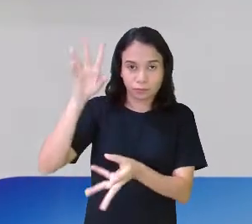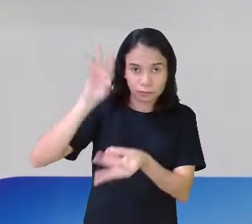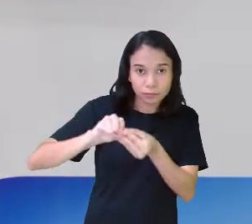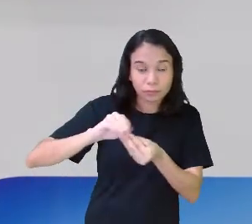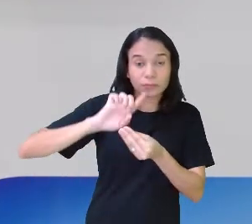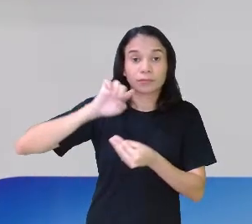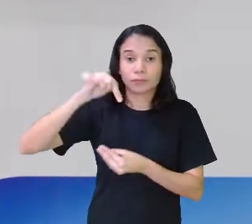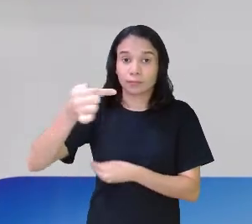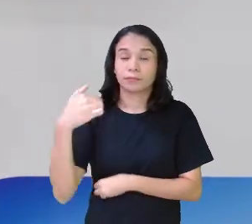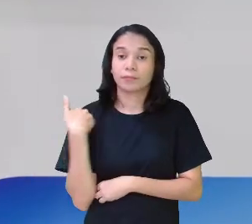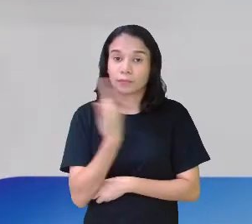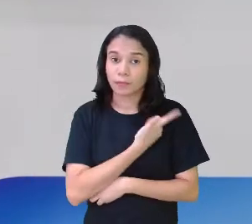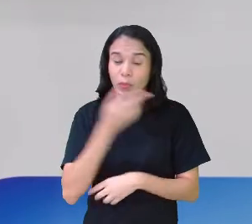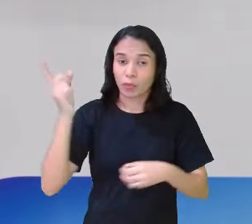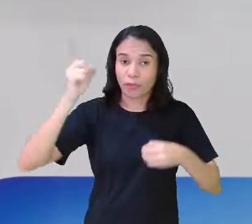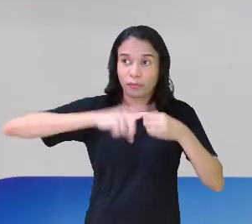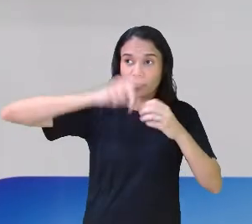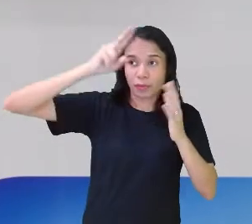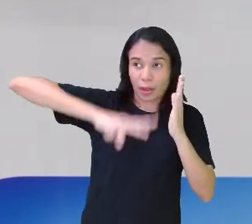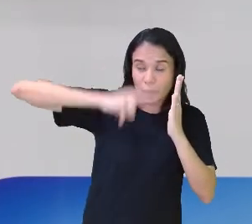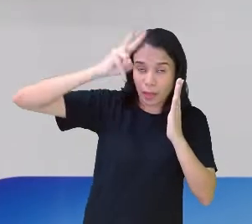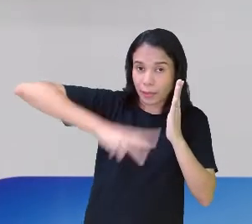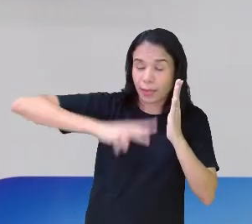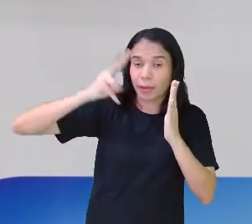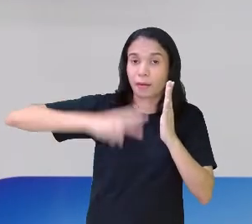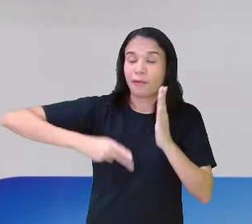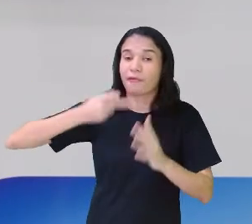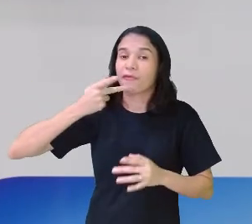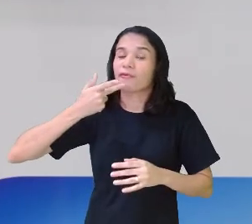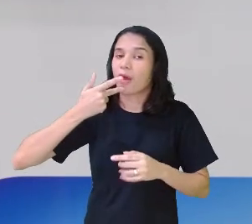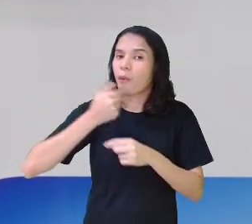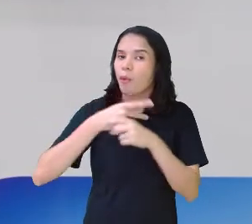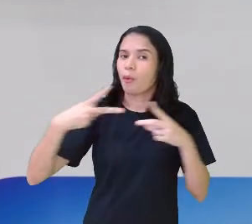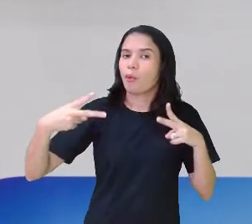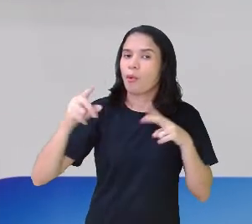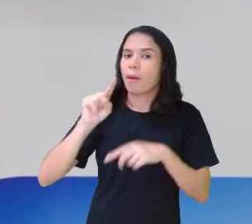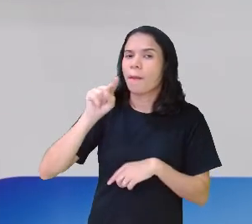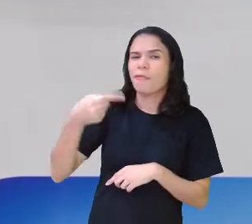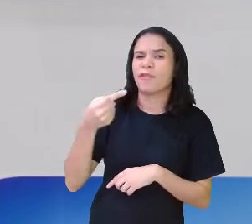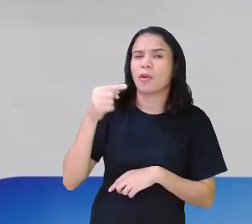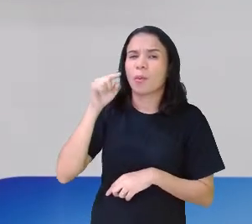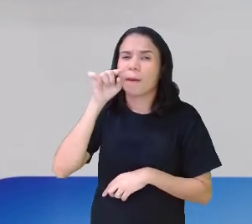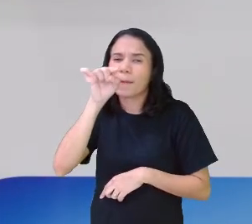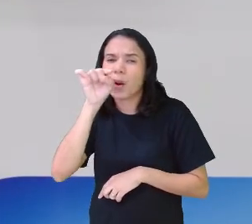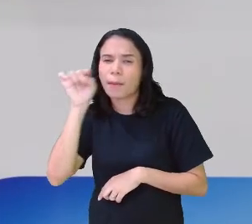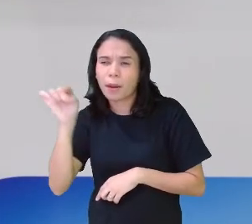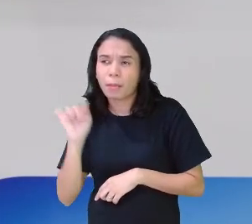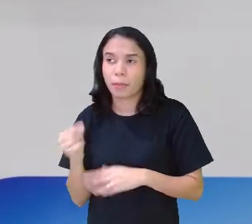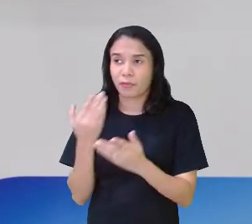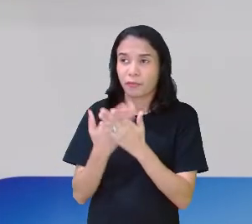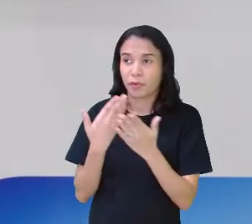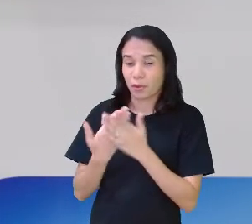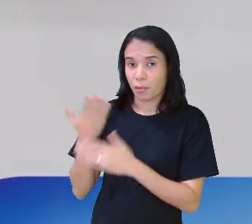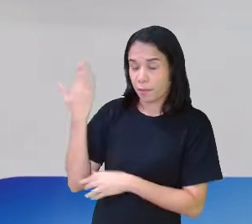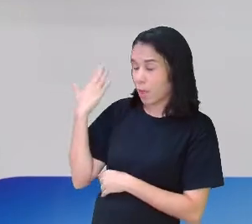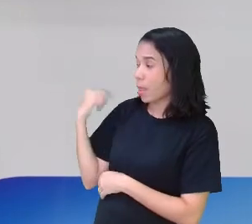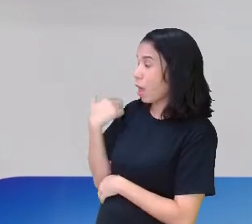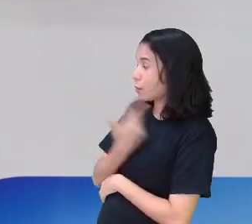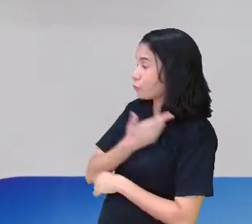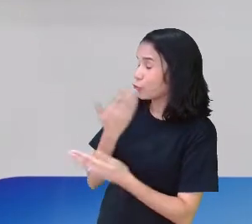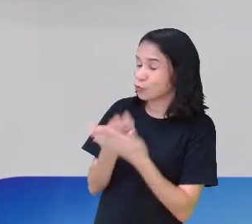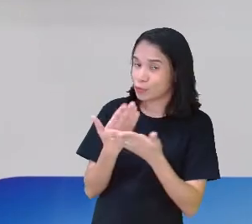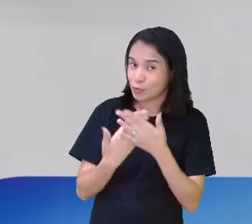E daqui a pouco, quando a gente voltar à leitura agora, eu vou te chamar a atenção a algumas questões de pontuação. Que foi a aula passada que nós trabalhamos,